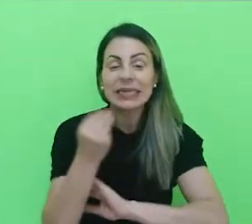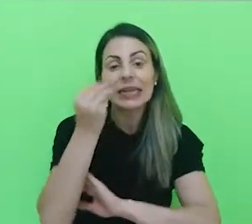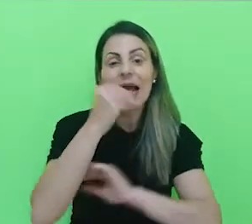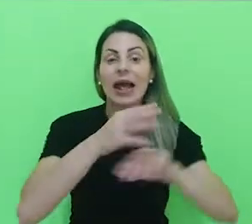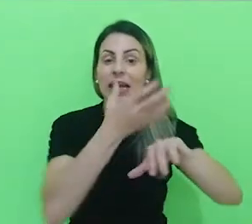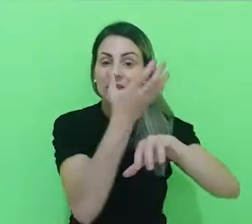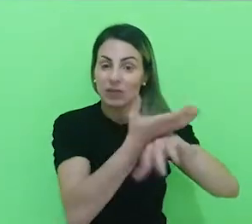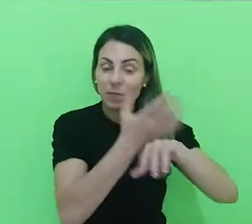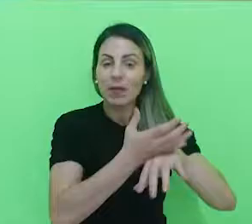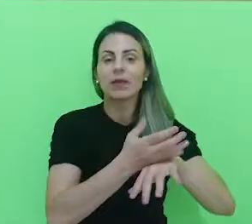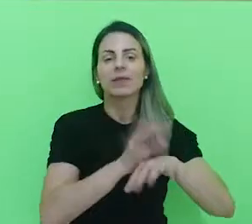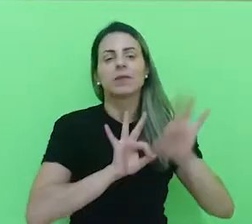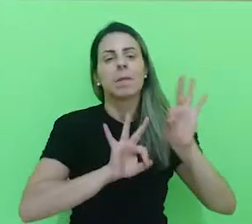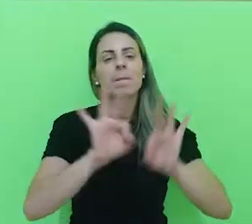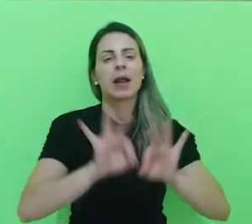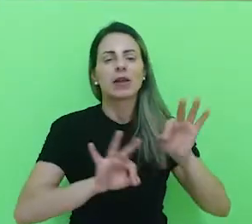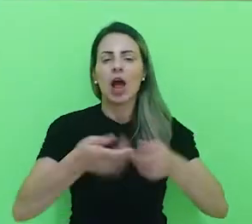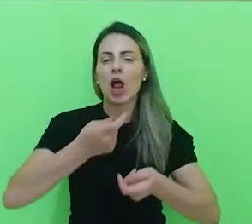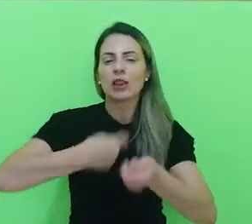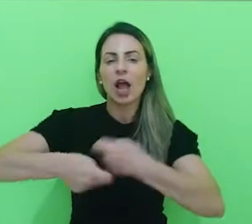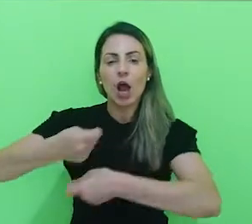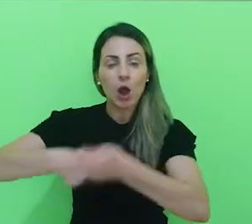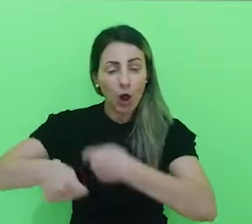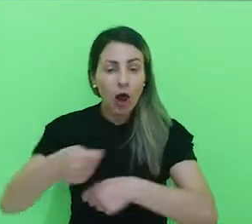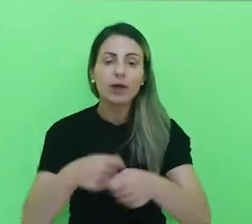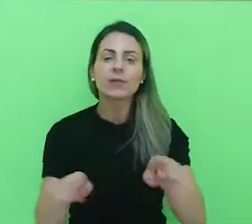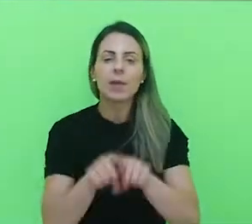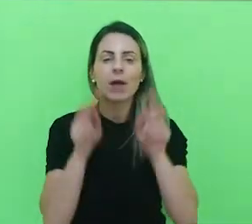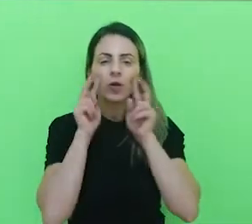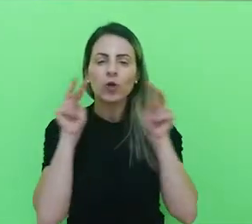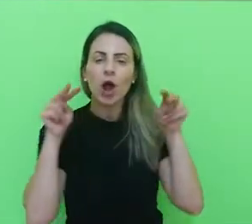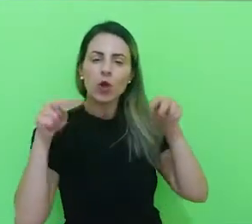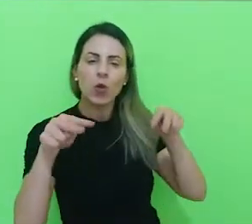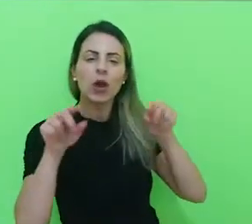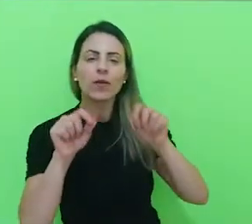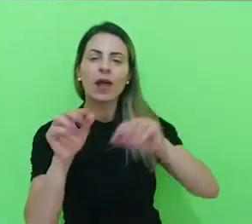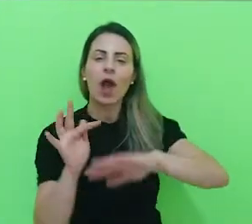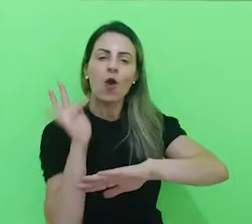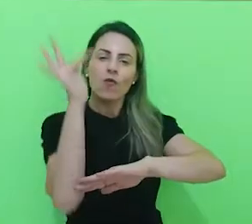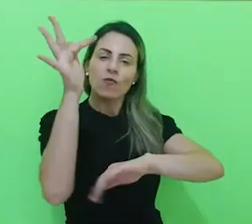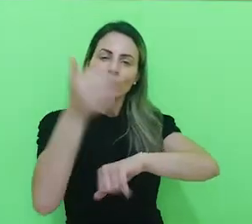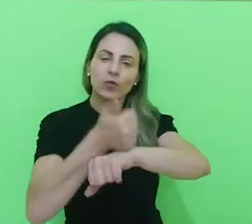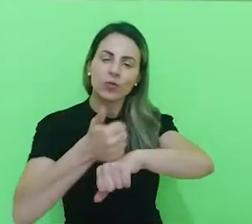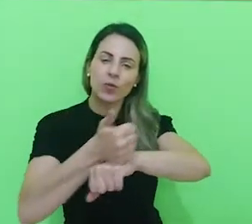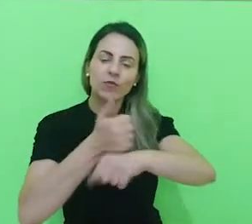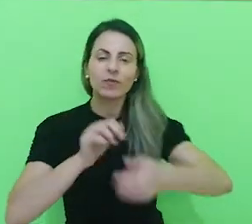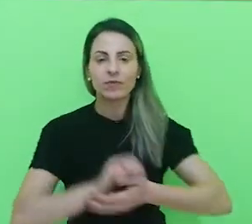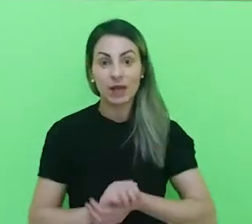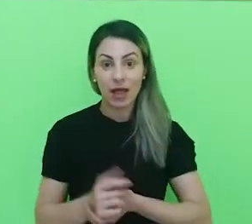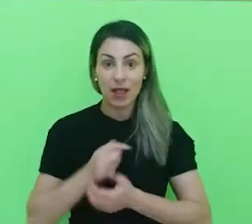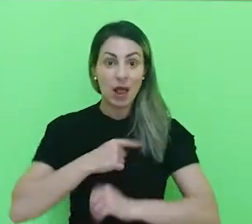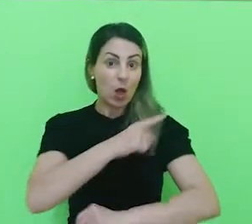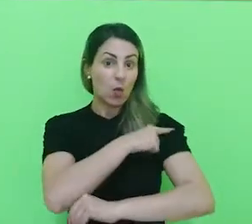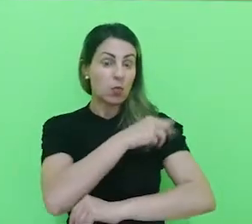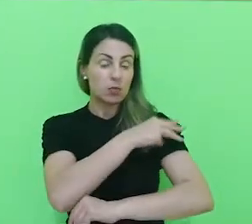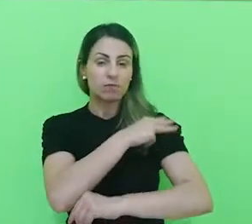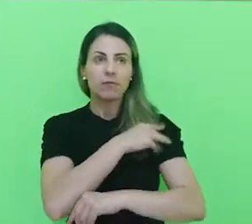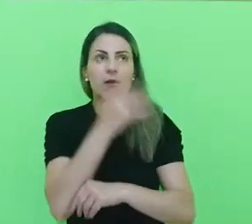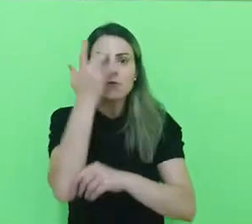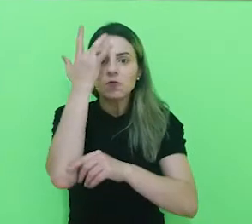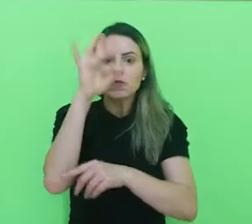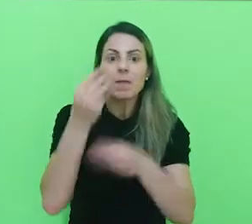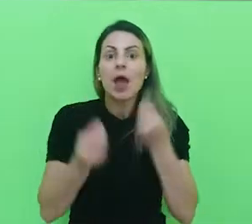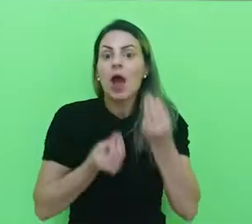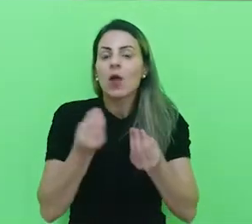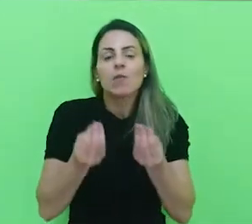disciplina de planejamento de negócios, então também com um olhar na projeção futura desse profissional. Após terminar o ensino médio, não tinha muita certeza de